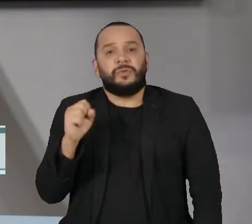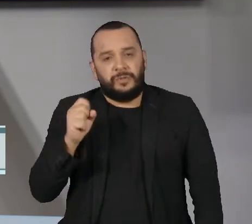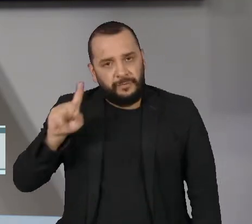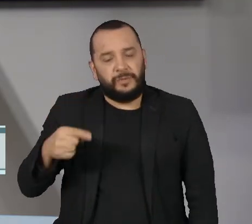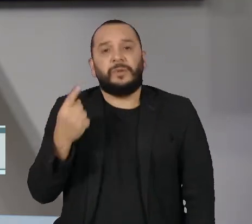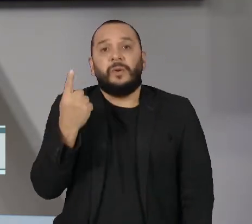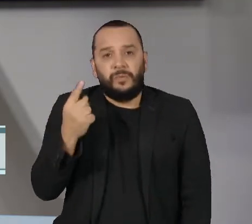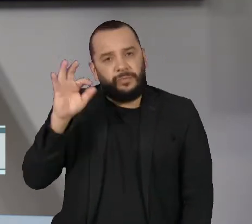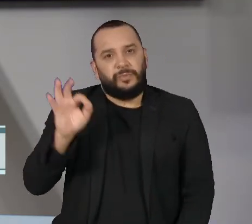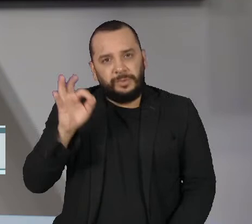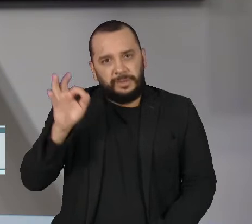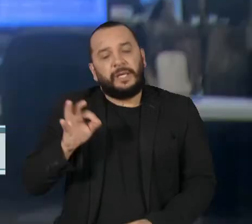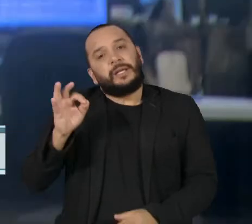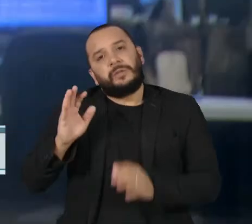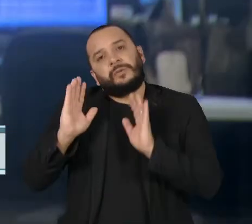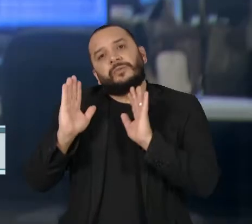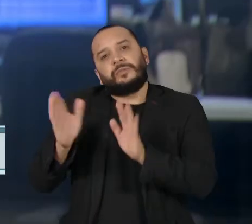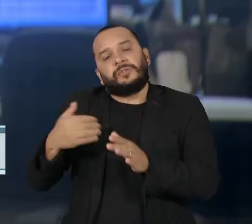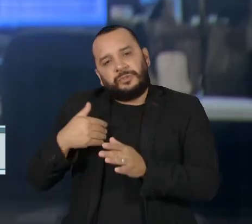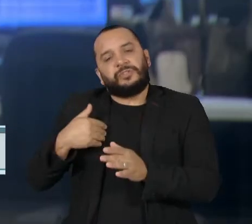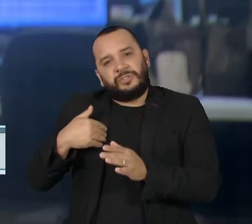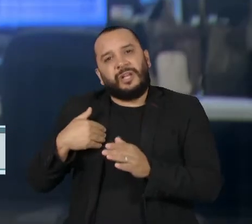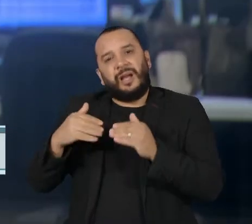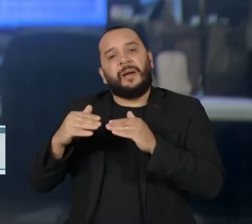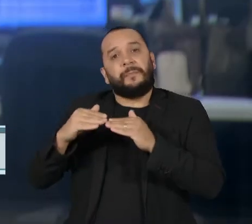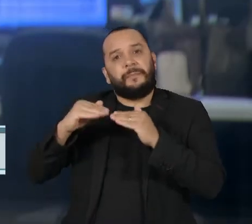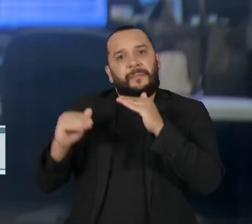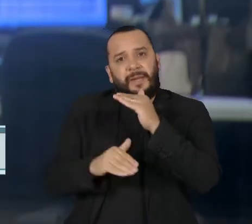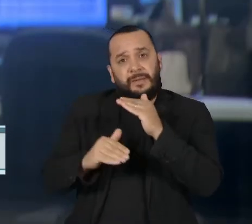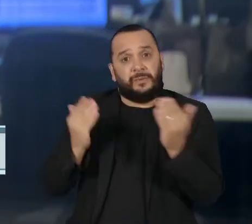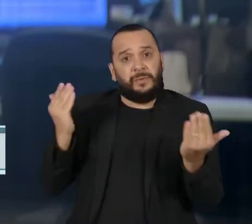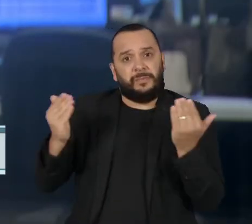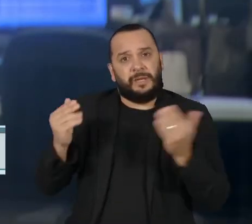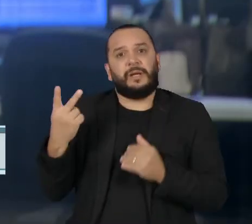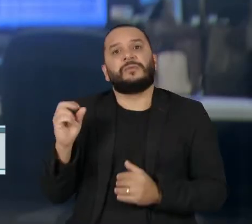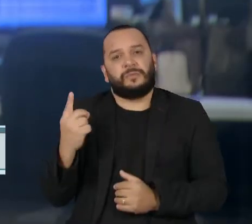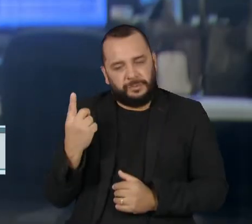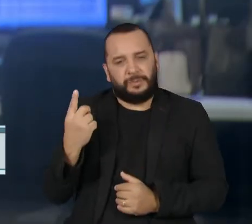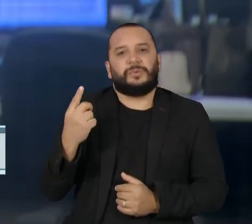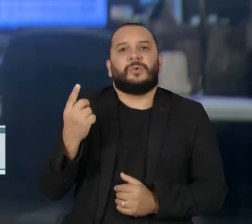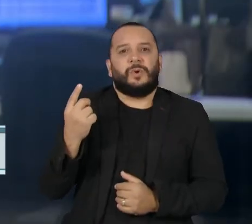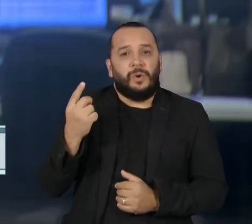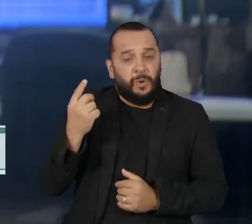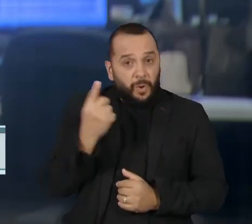registrado em 2011. Menos de 60% das pessoas com mais de 60